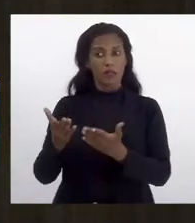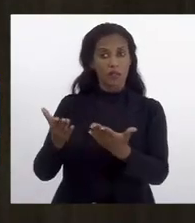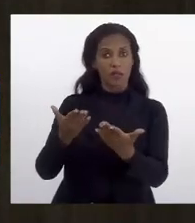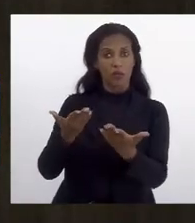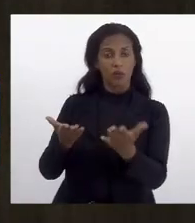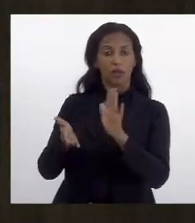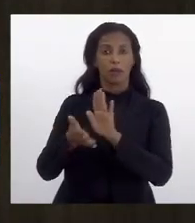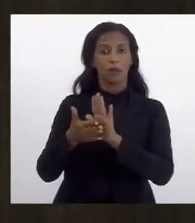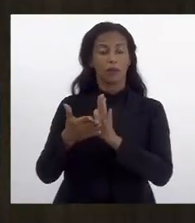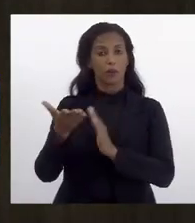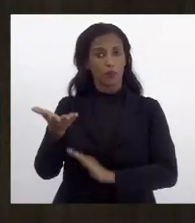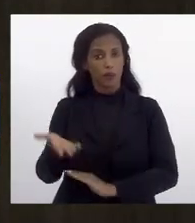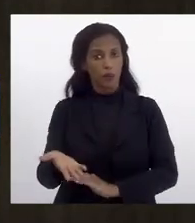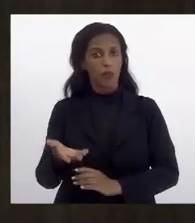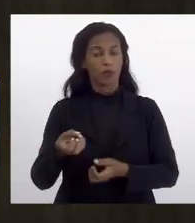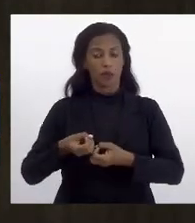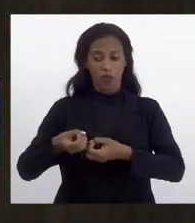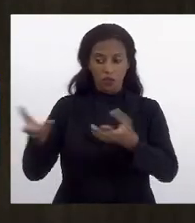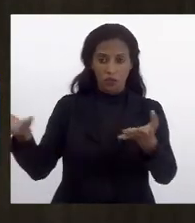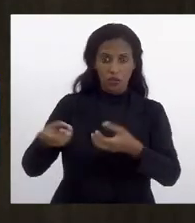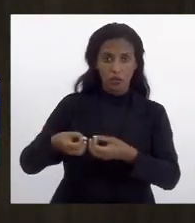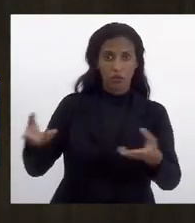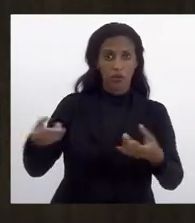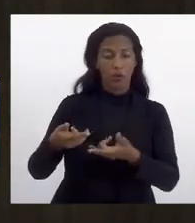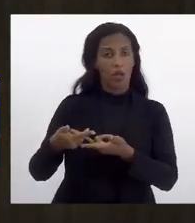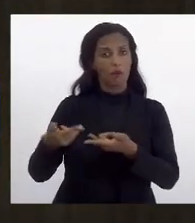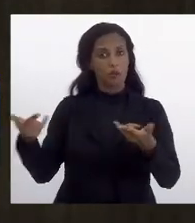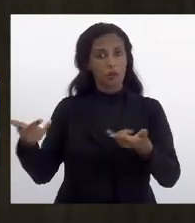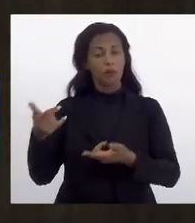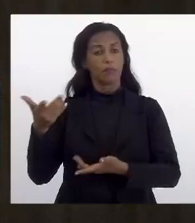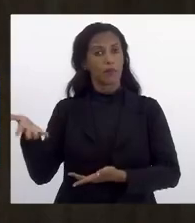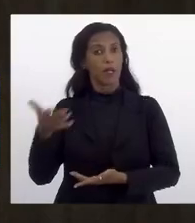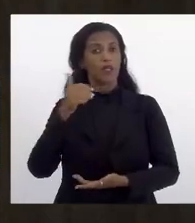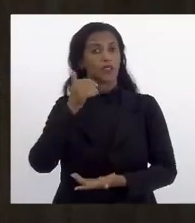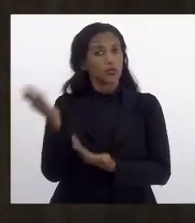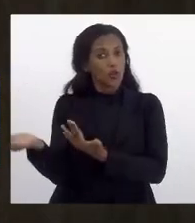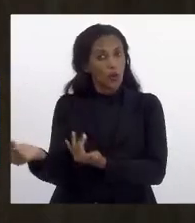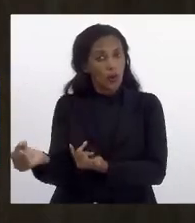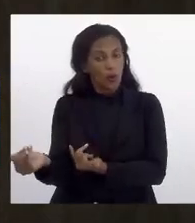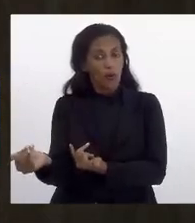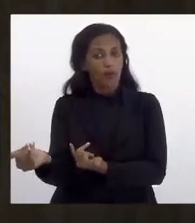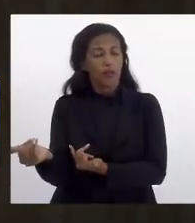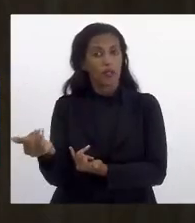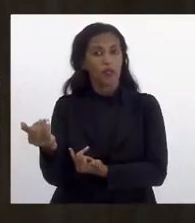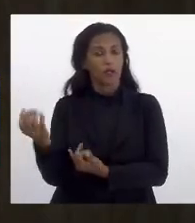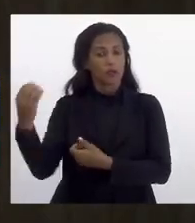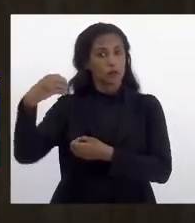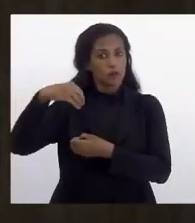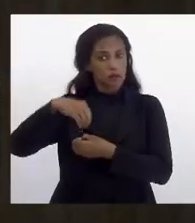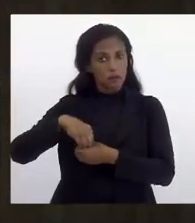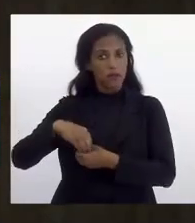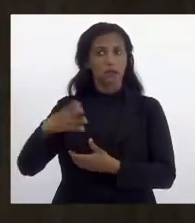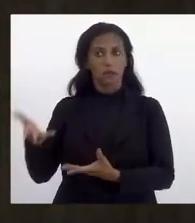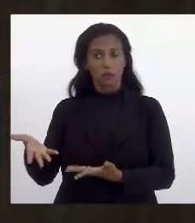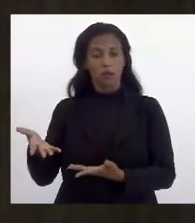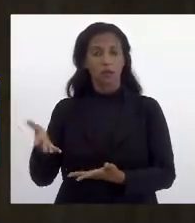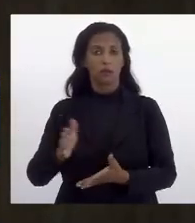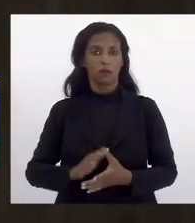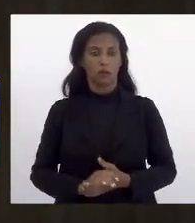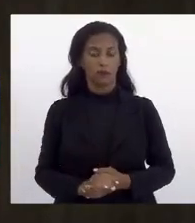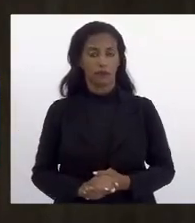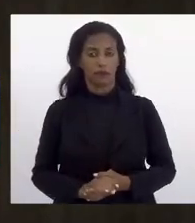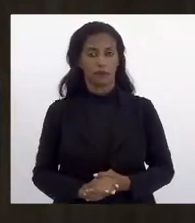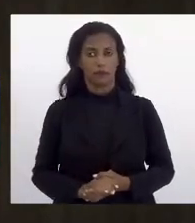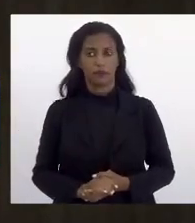está propondo aqui, que é a distribuição dos absorventes para jovens no nosso... Esse é outro